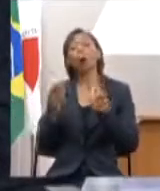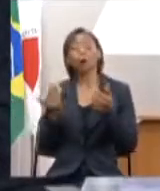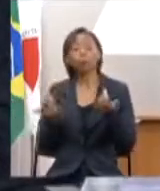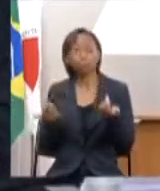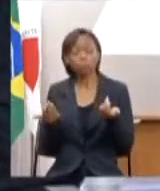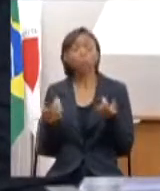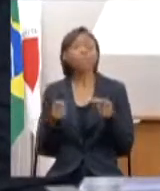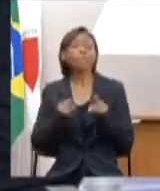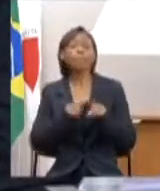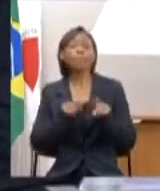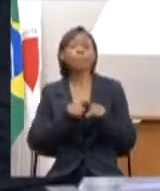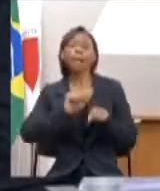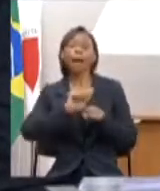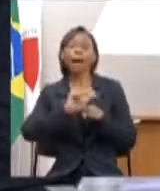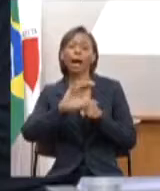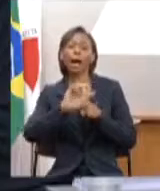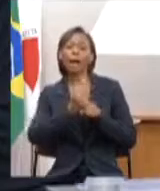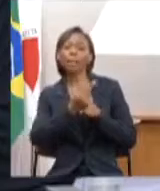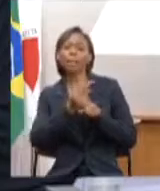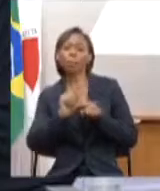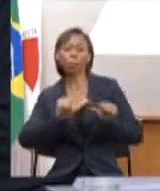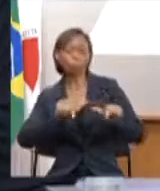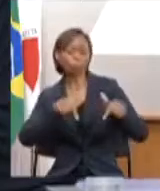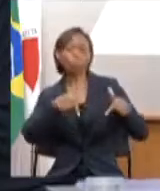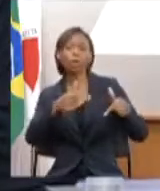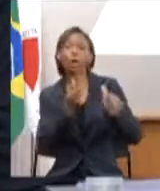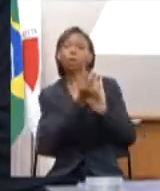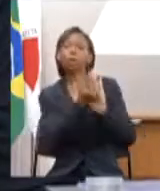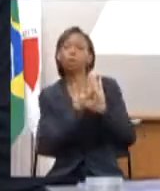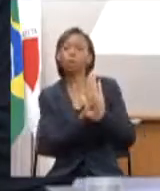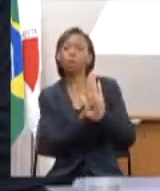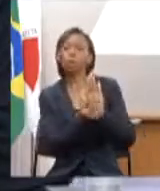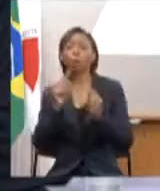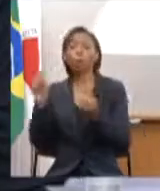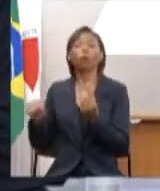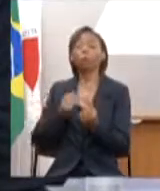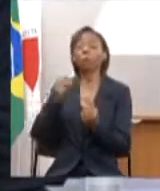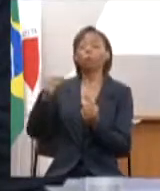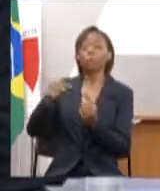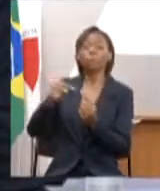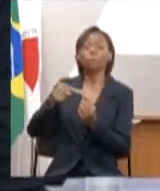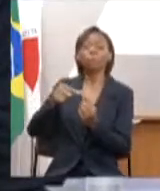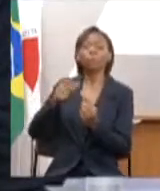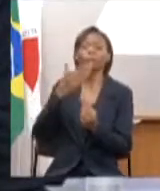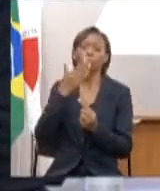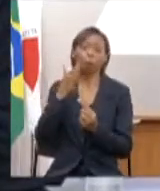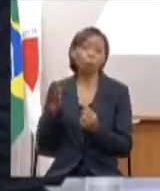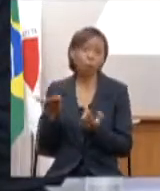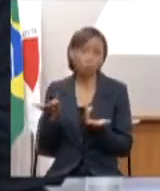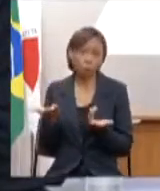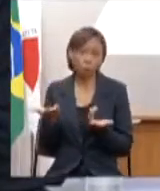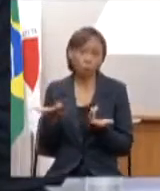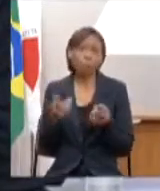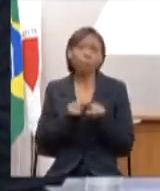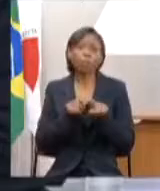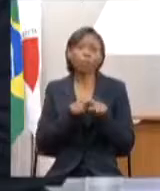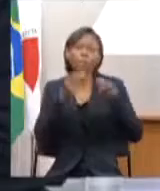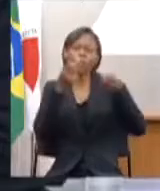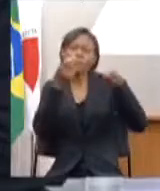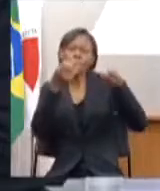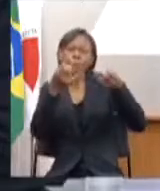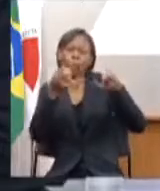qual que a ação orçamentária, qual que o objetivo do programa, qual que a descrição da ação,